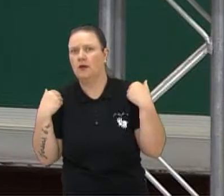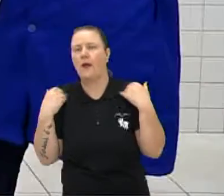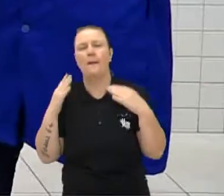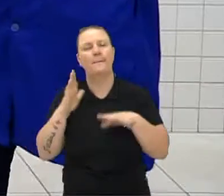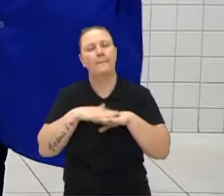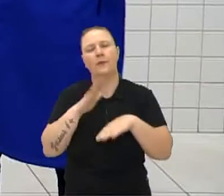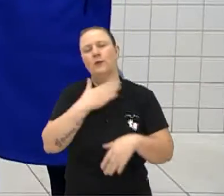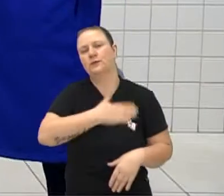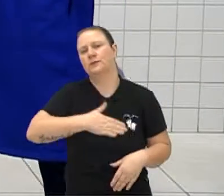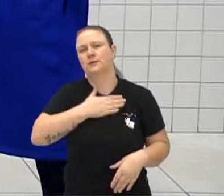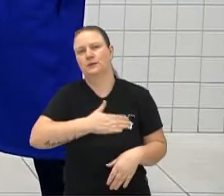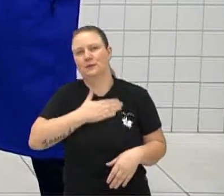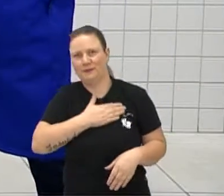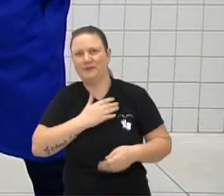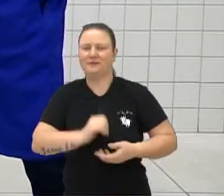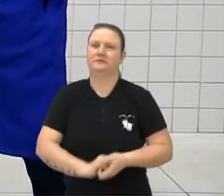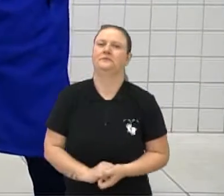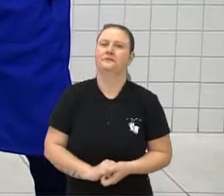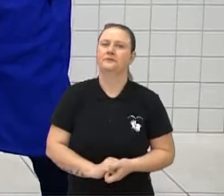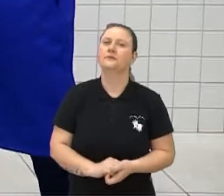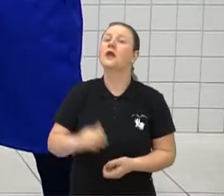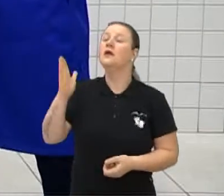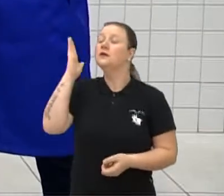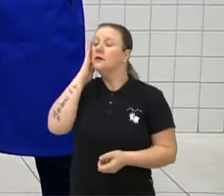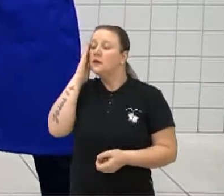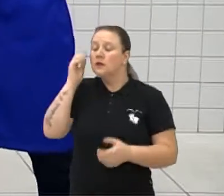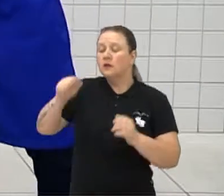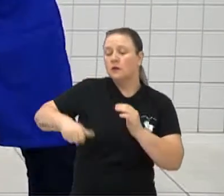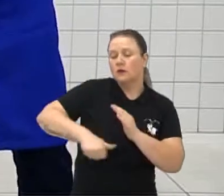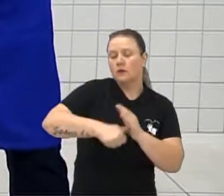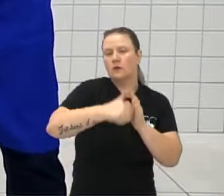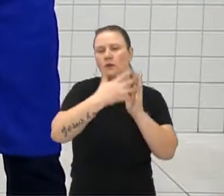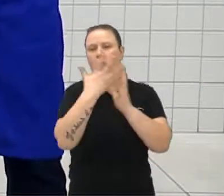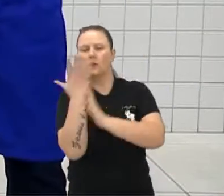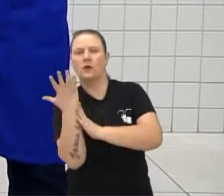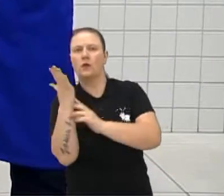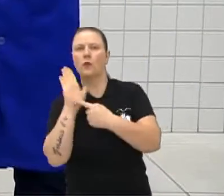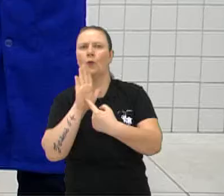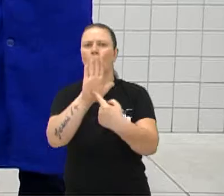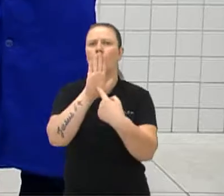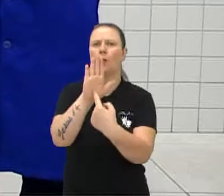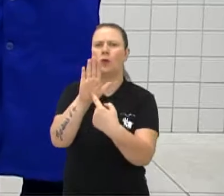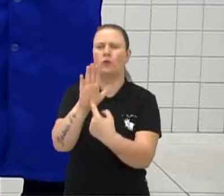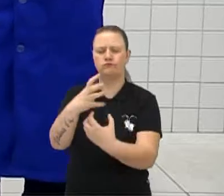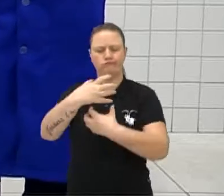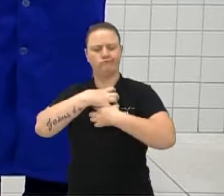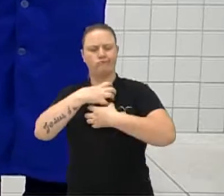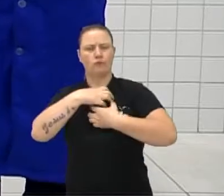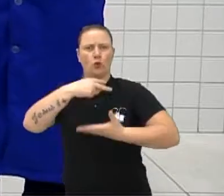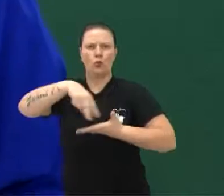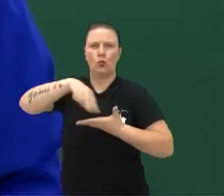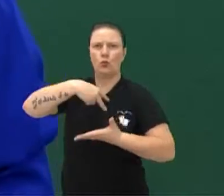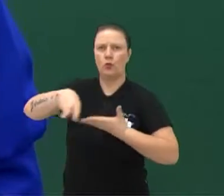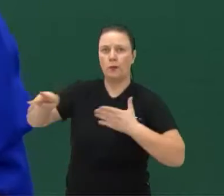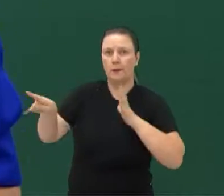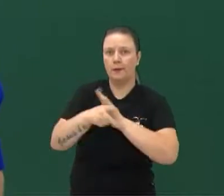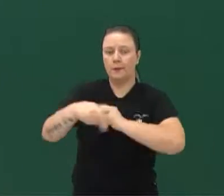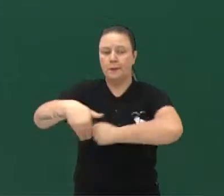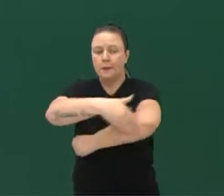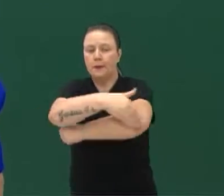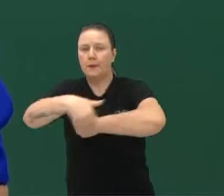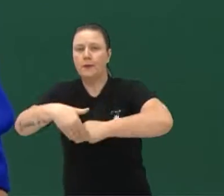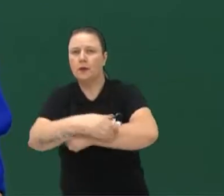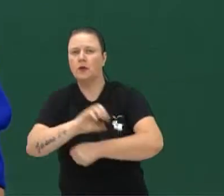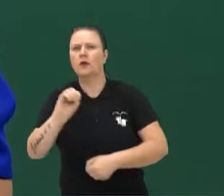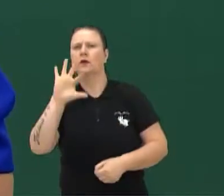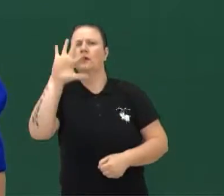gostavam. Então, se sabe que as primeiras manifestações desses estilos de dança de rua aconteceram